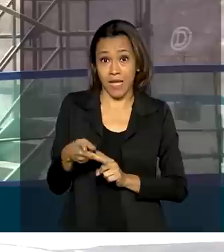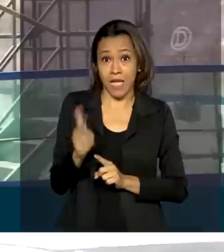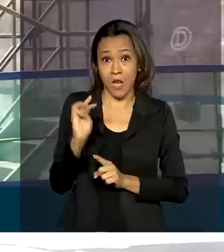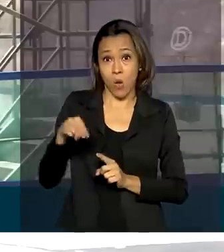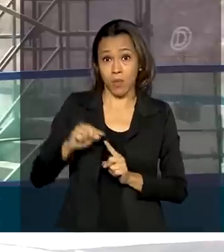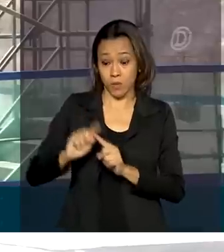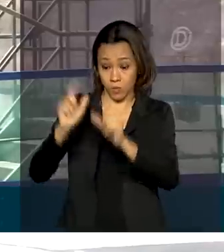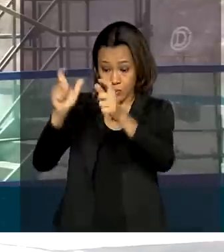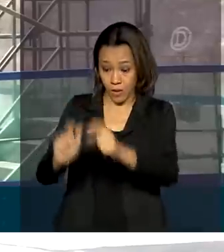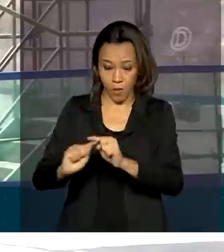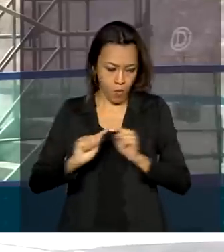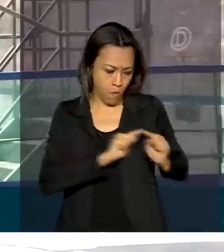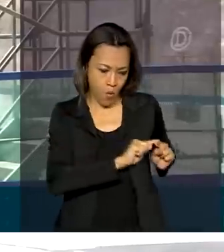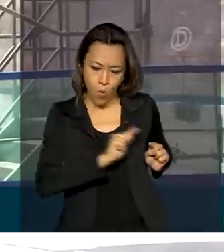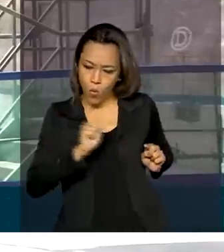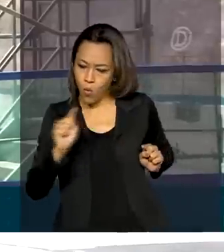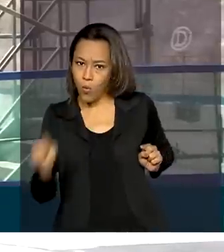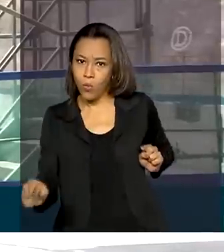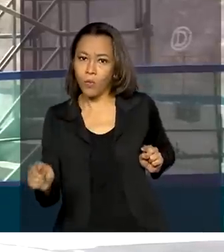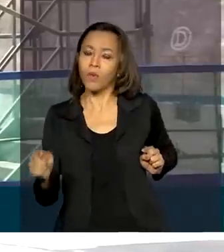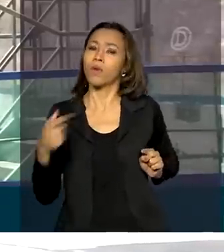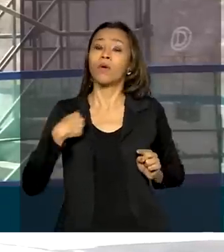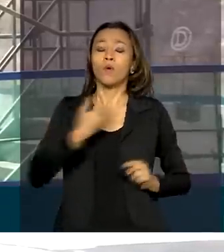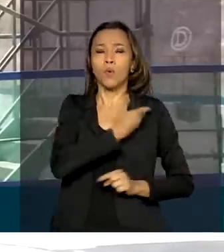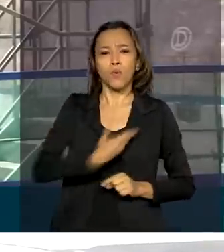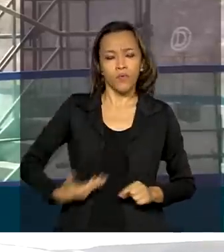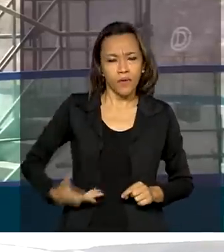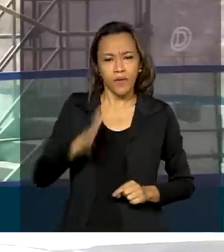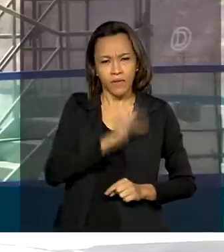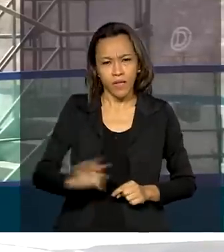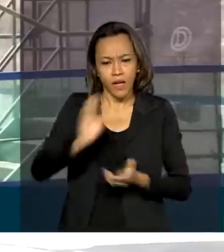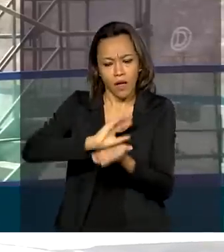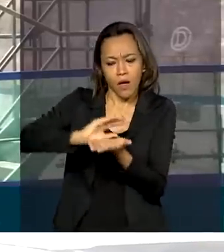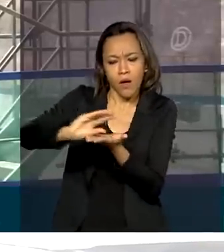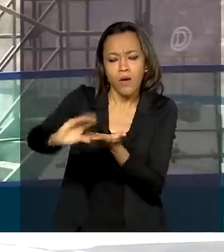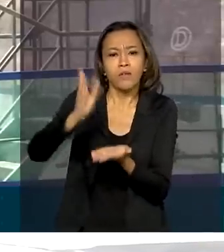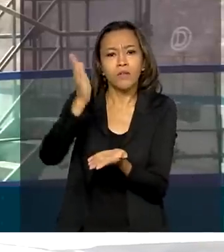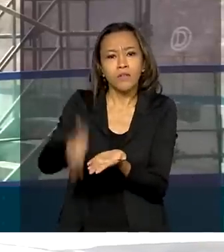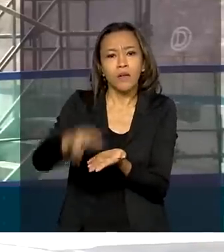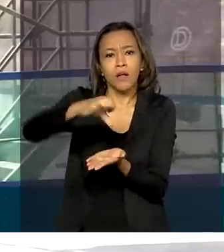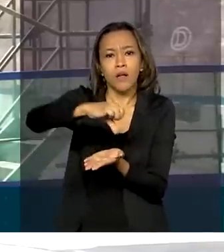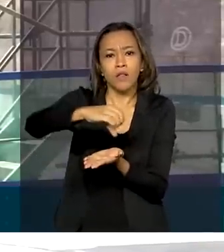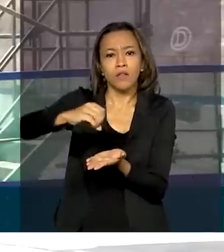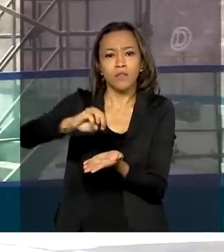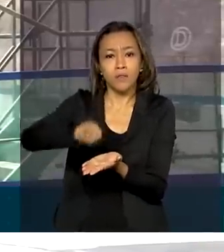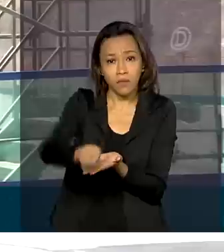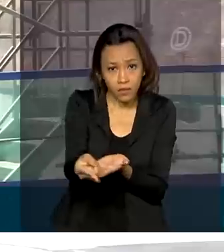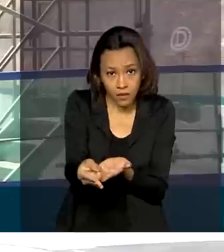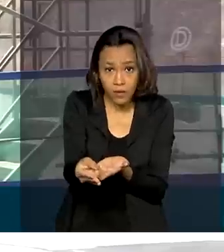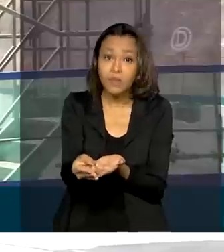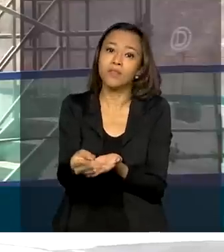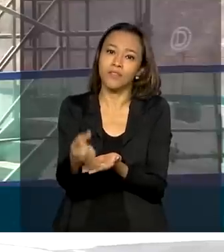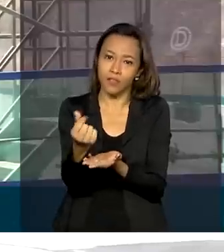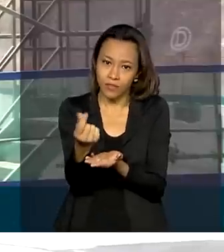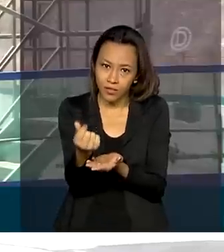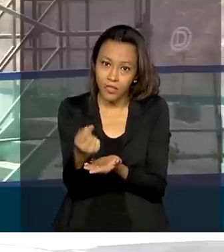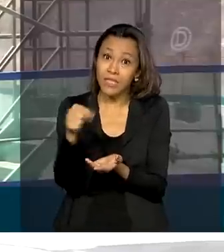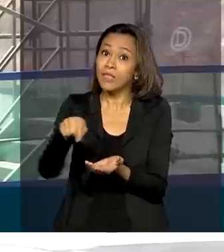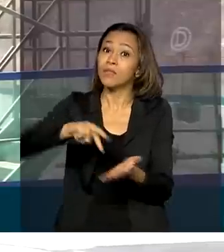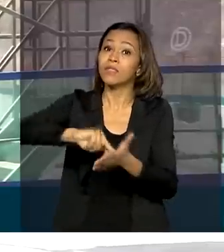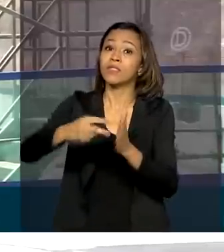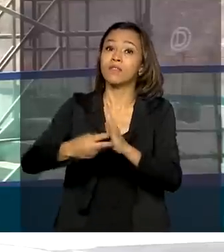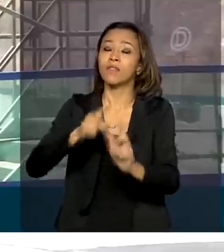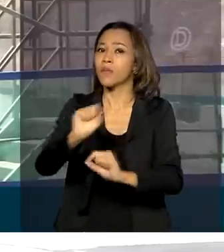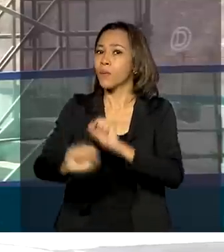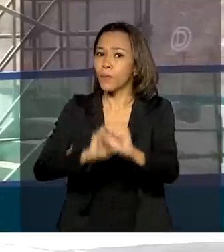2019, o governo federal investiu mais de 900 milhões de reais na obra, o que equivale a mais da